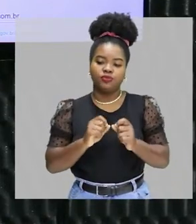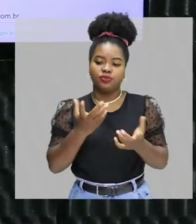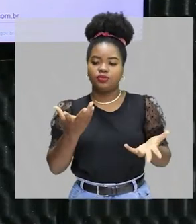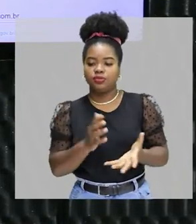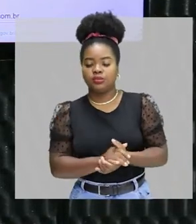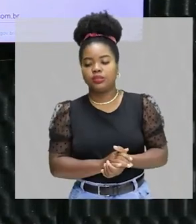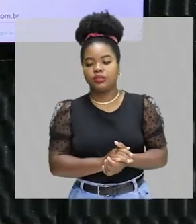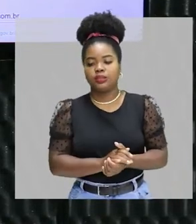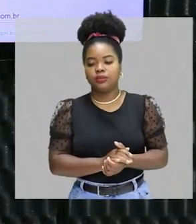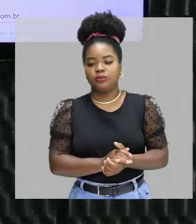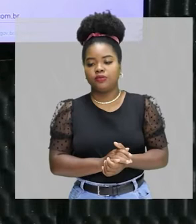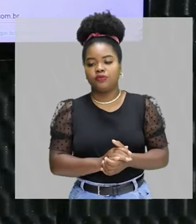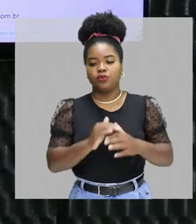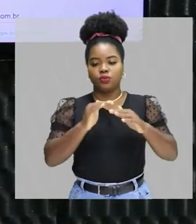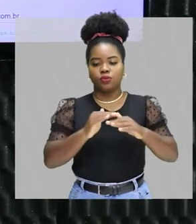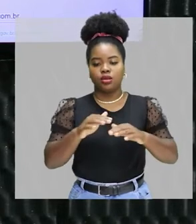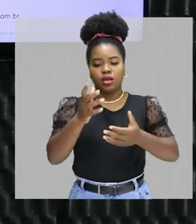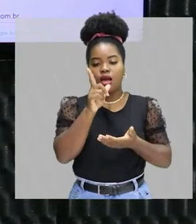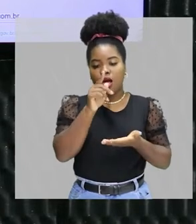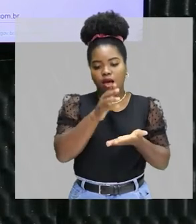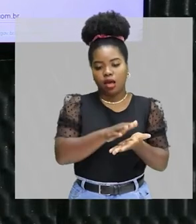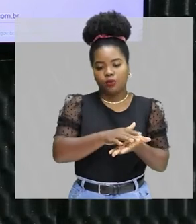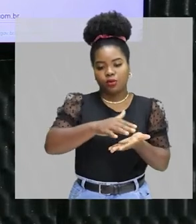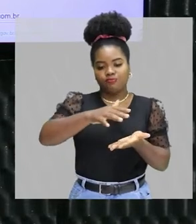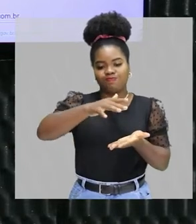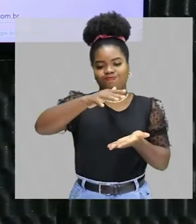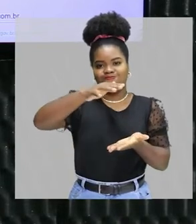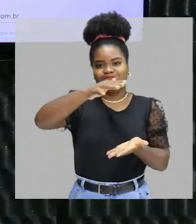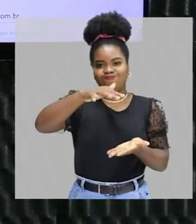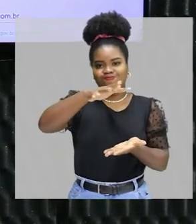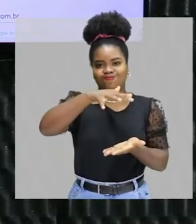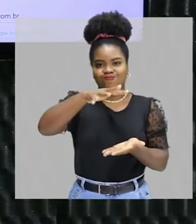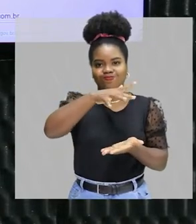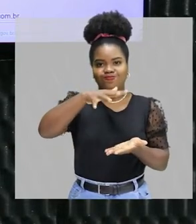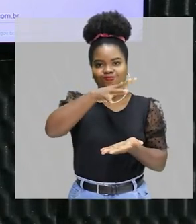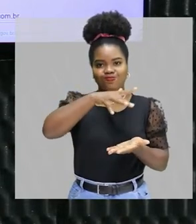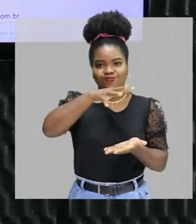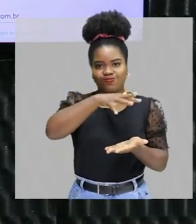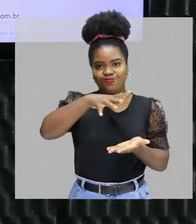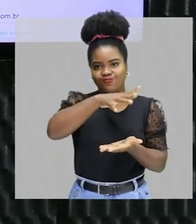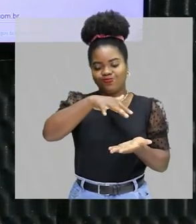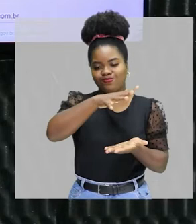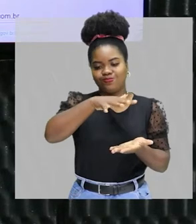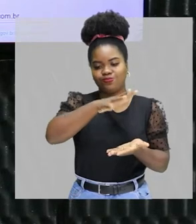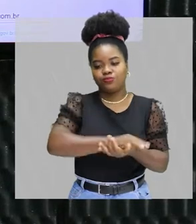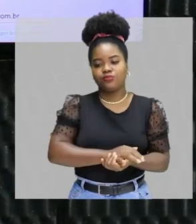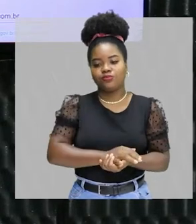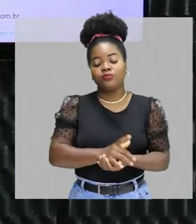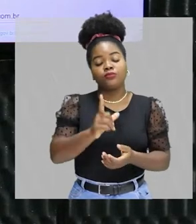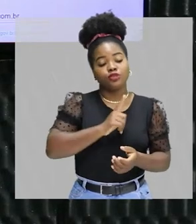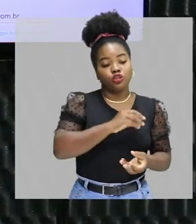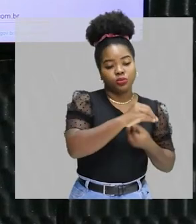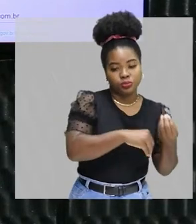É menos denso. Ele vai ficar na parte de cima. Ó, eu tenho uma mistura heterogênea,